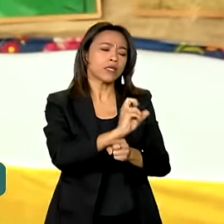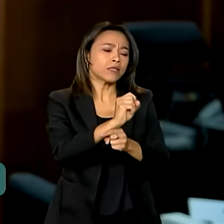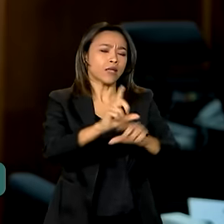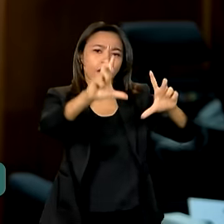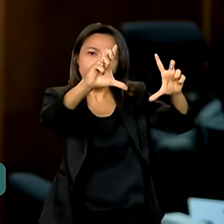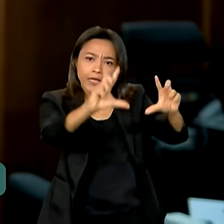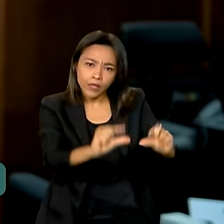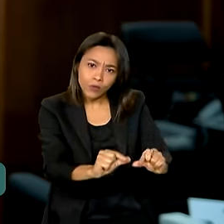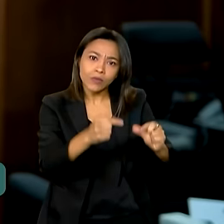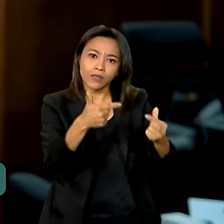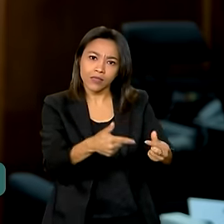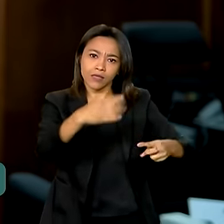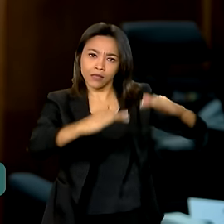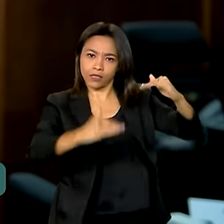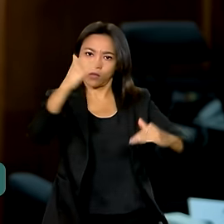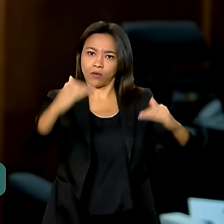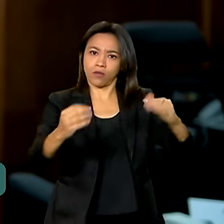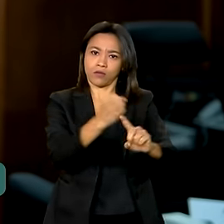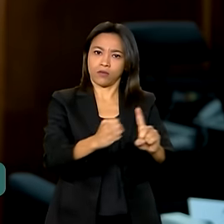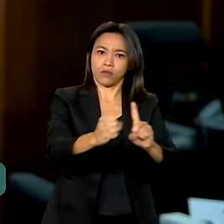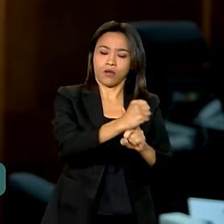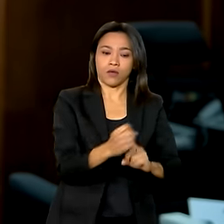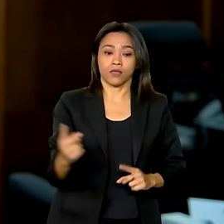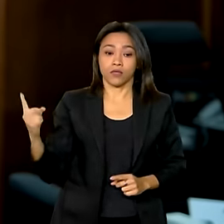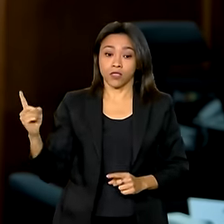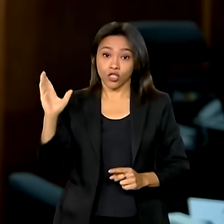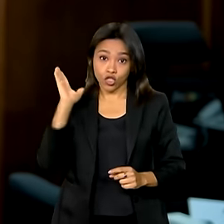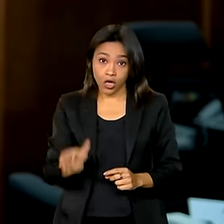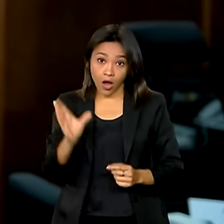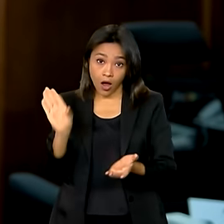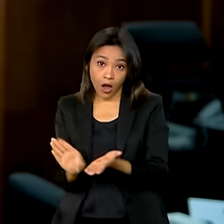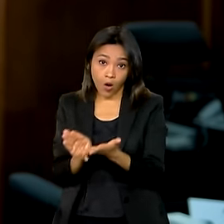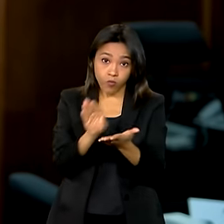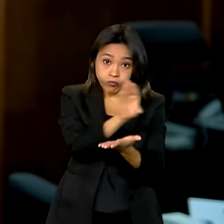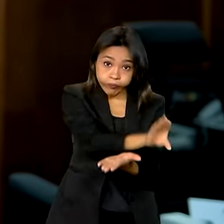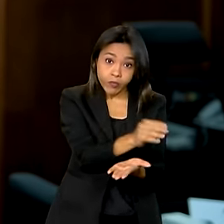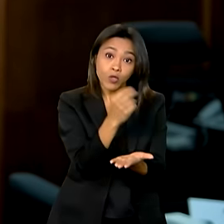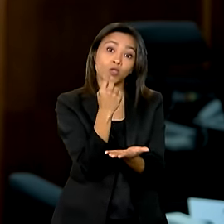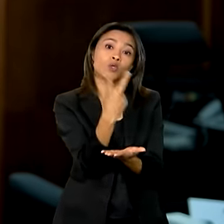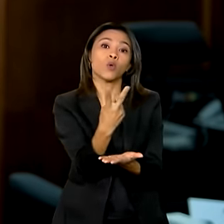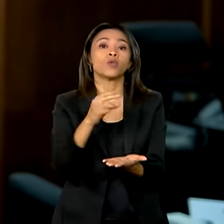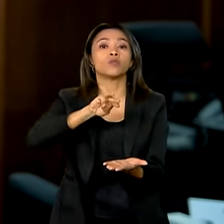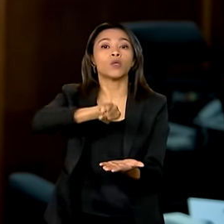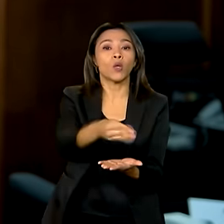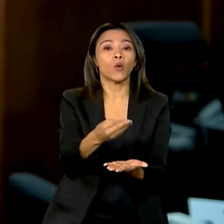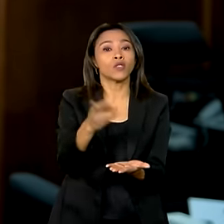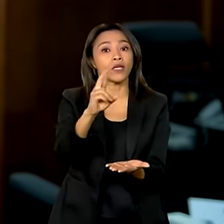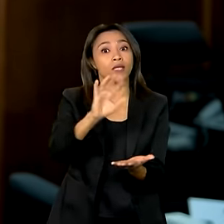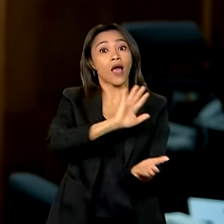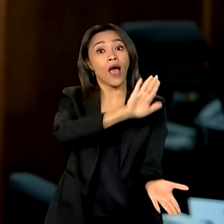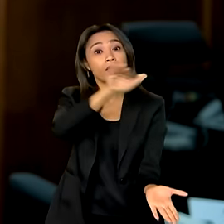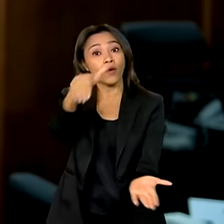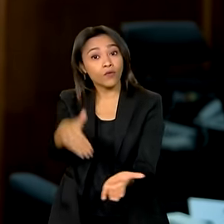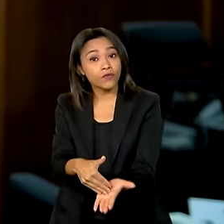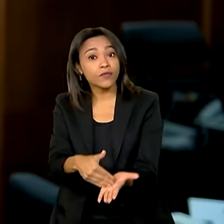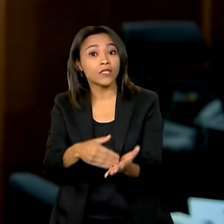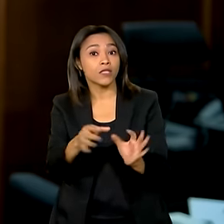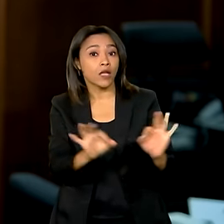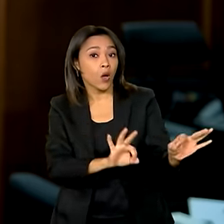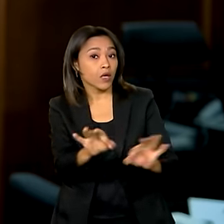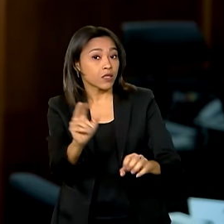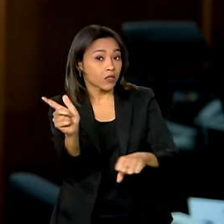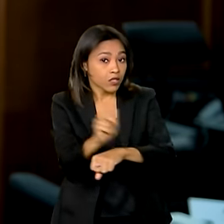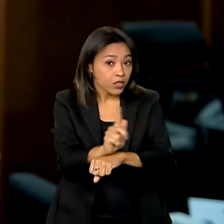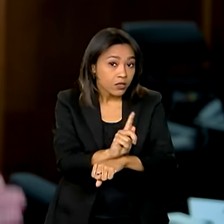desigualdades. Nós estamos investindo R$ 2 bilhões até o fim da gestão para que todos os objetivos da